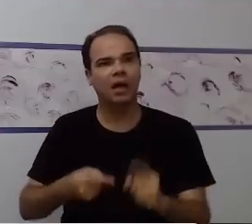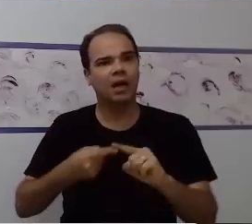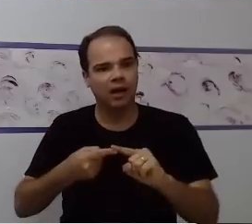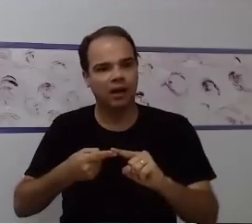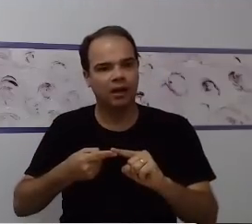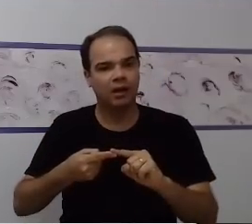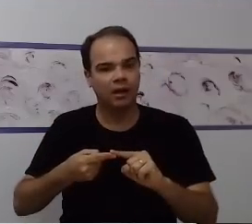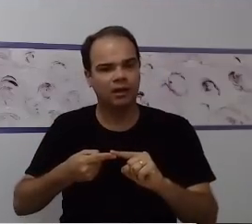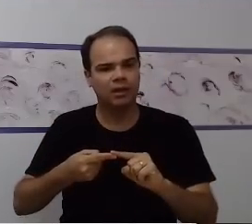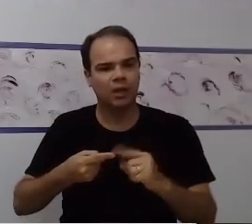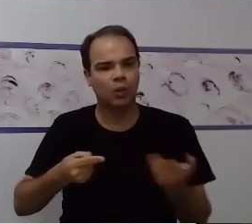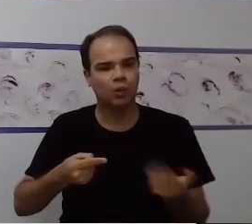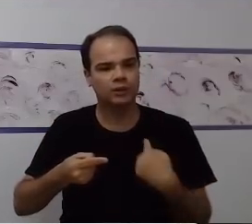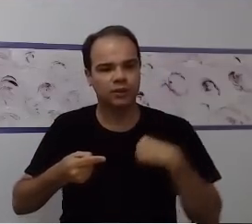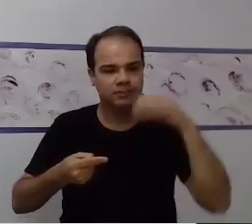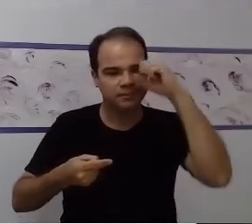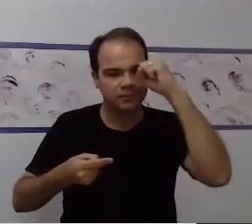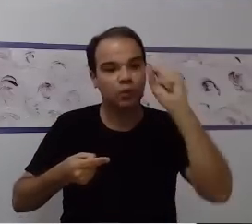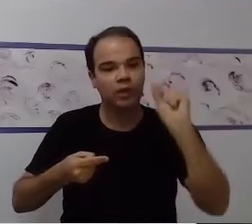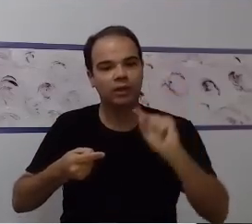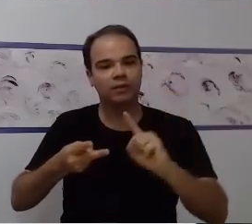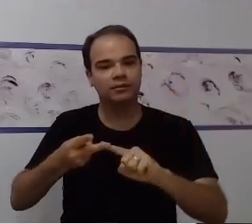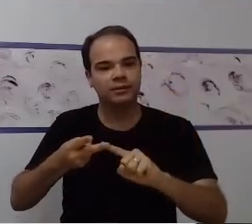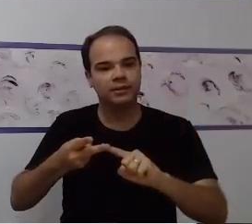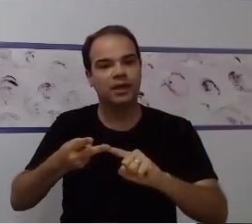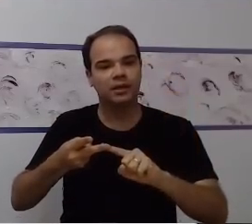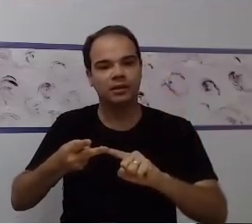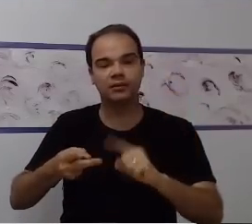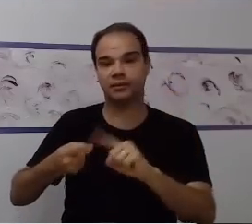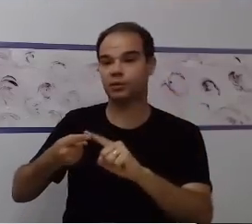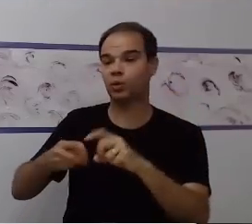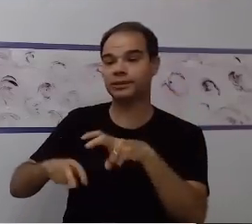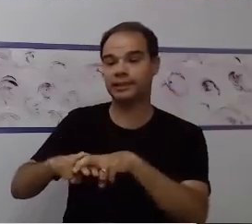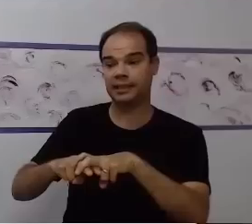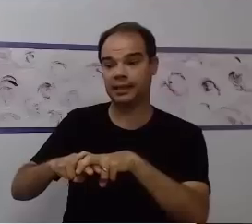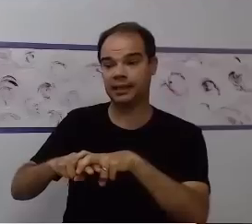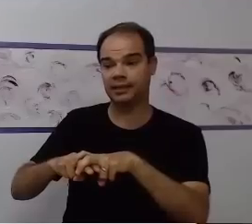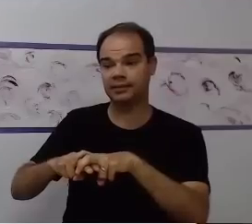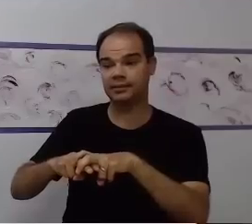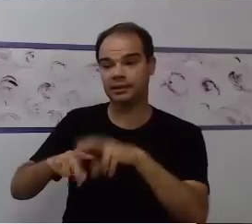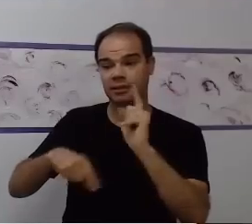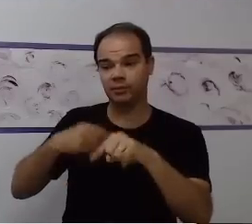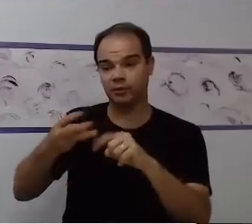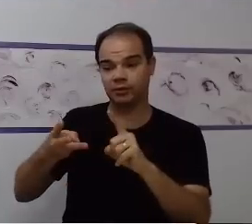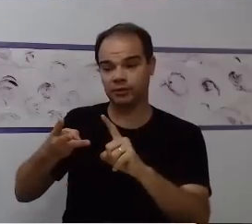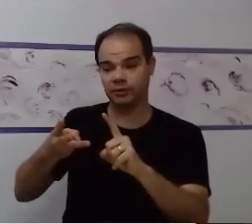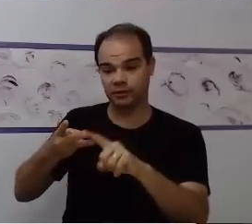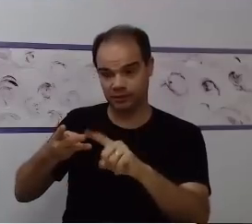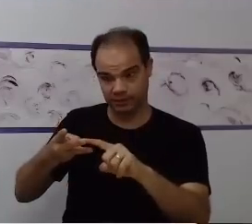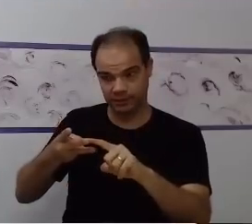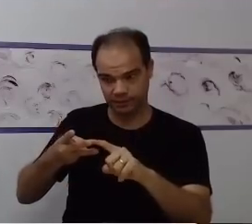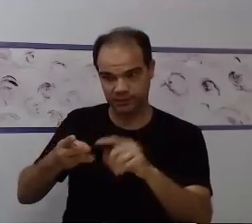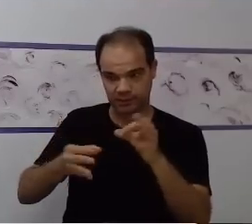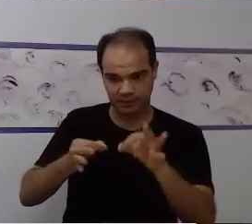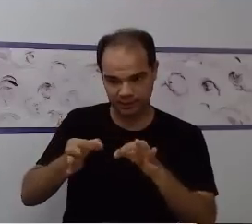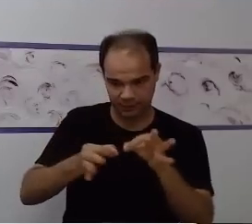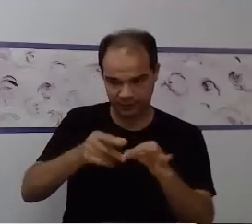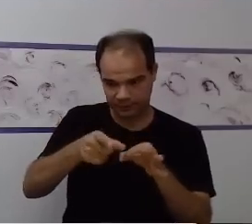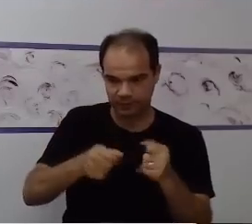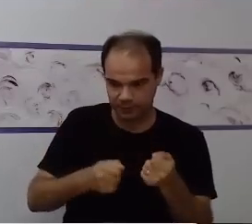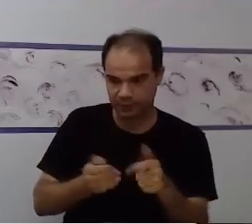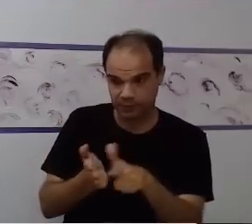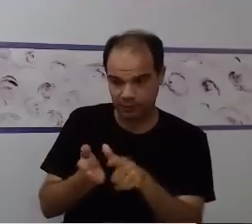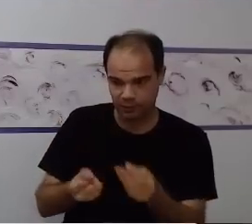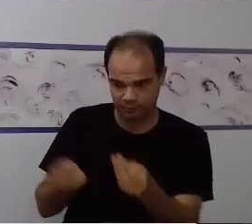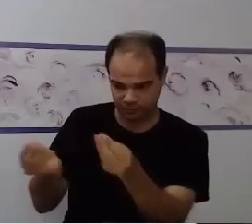sabe o que vai fazer dentro da sala de aula, vai sentar e eu já vou colocar atividade para ele fazer. Eu preciso organizar essa criança